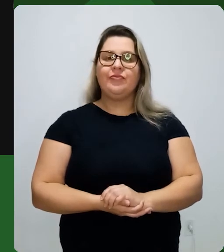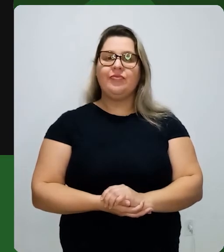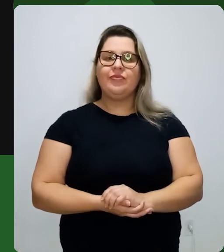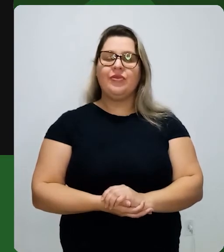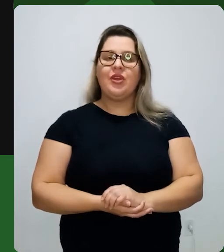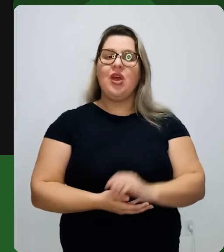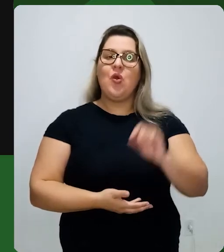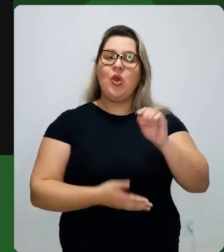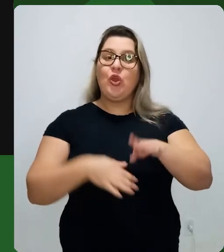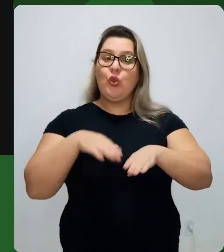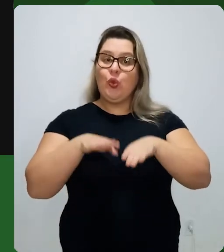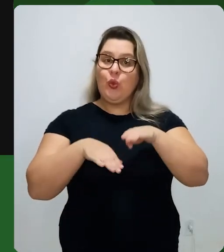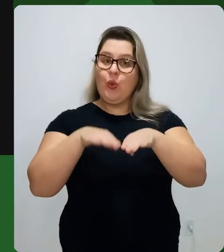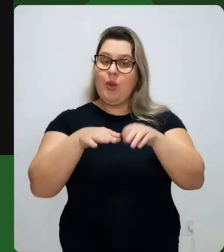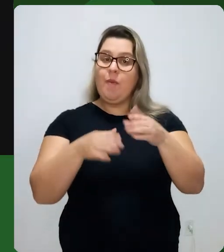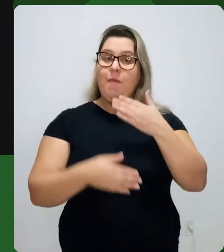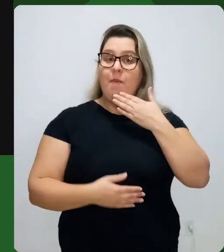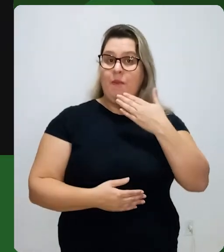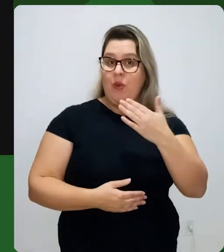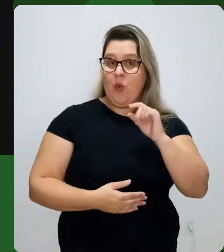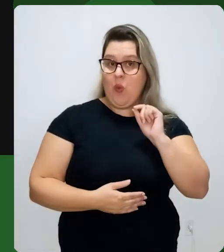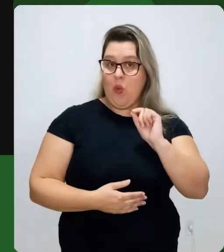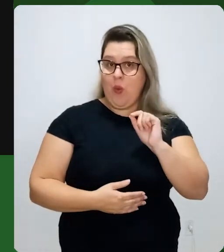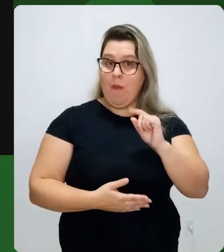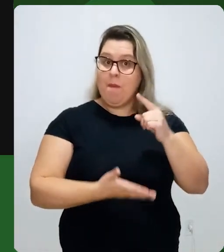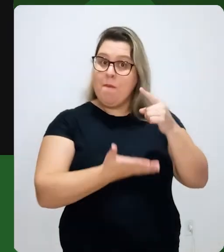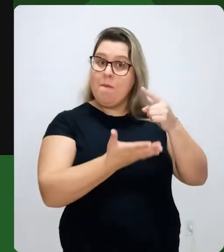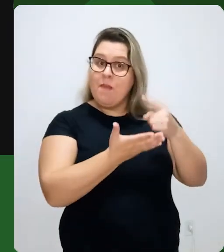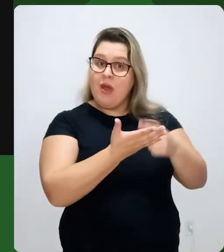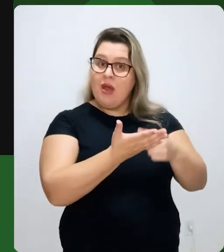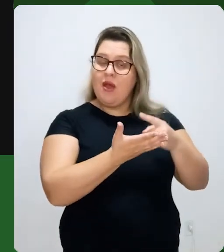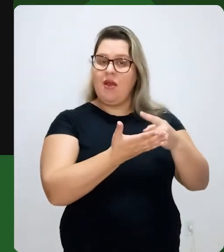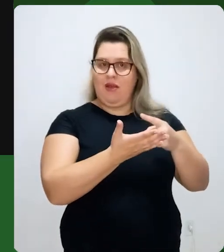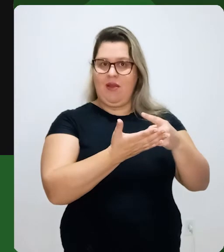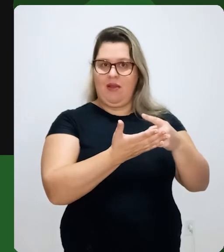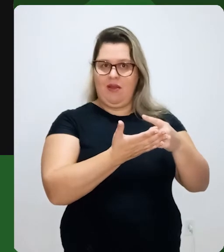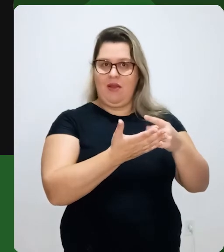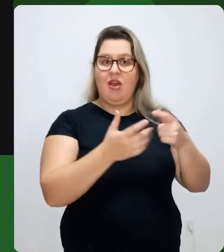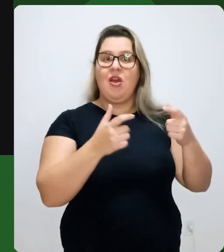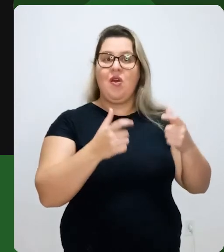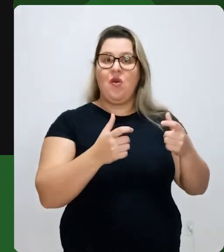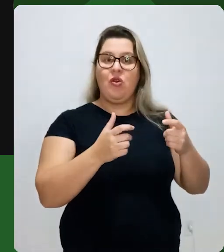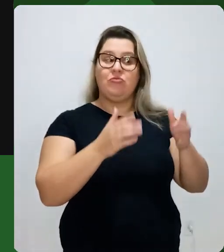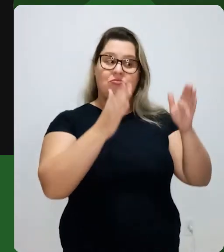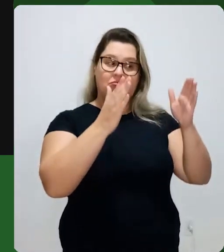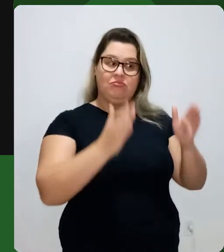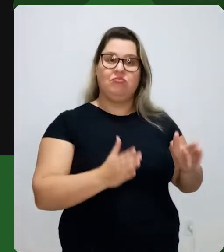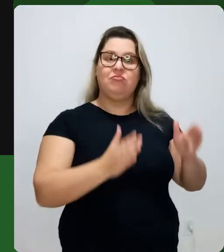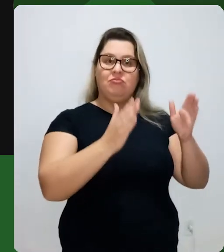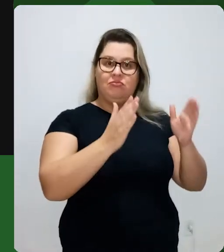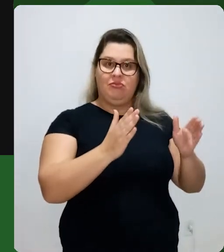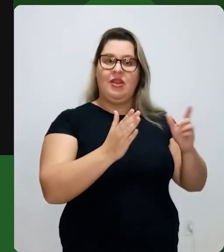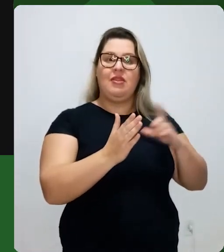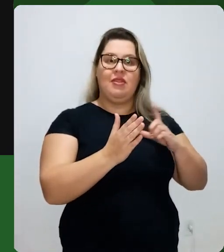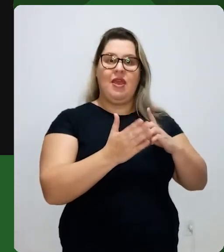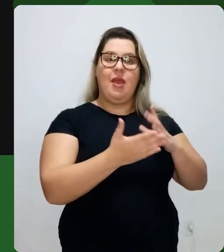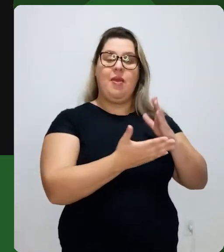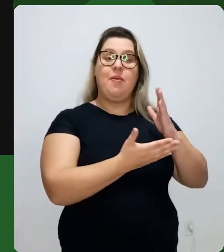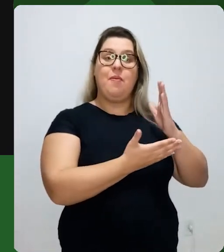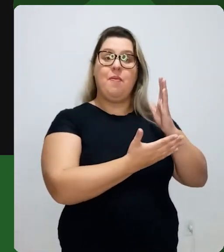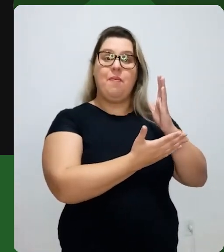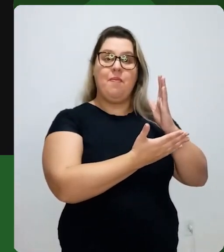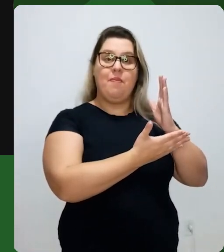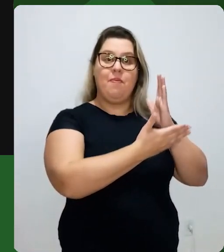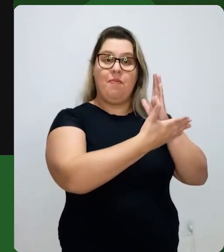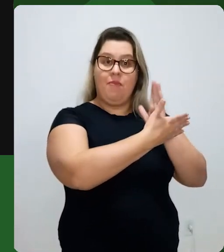que o tutorial tá pedindo, então, é que a gente marque o meio dessas laterais. Então, aqui e aqui, né?